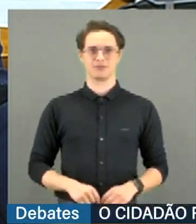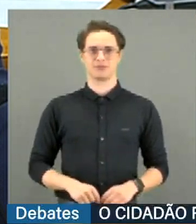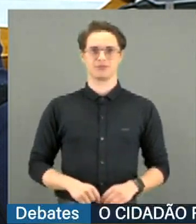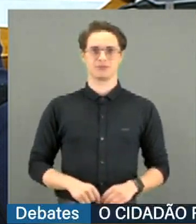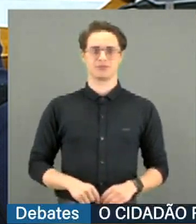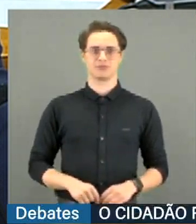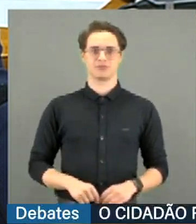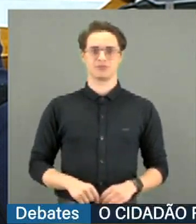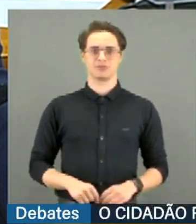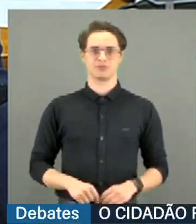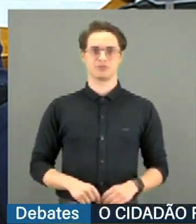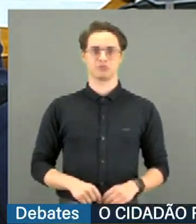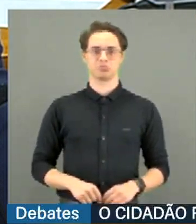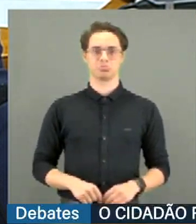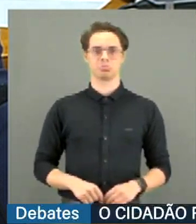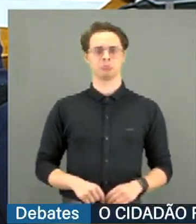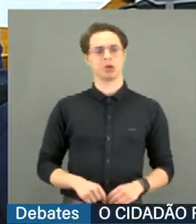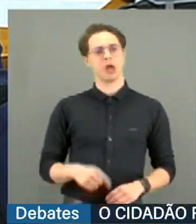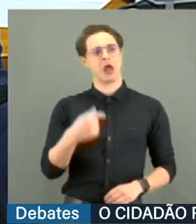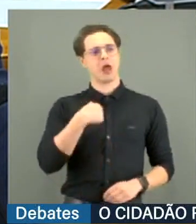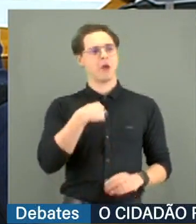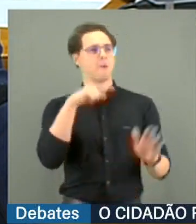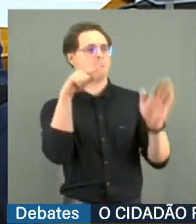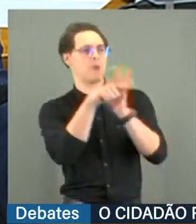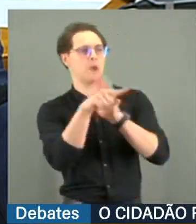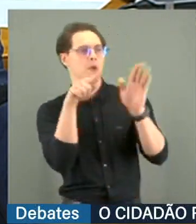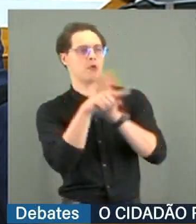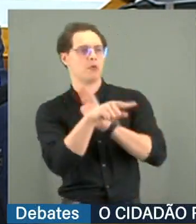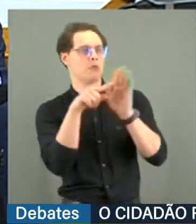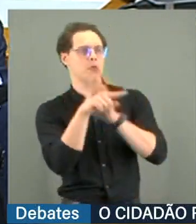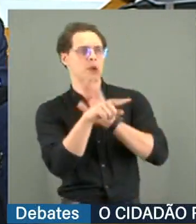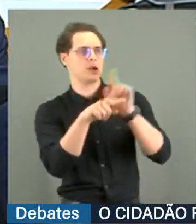Eu não vou conseguir nada da testemunha. Ele não responde a ninguém.